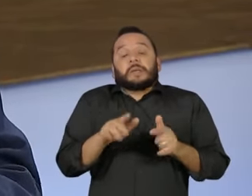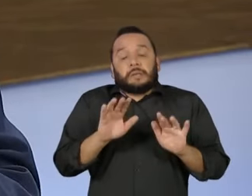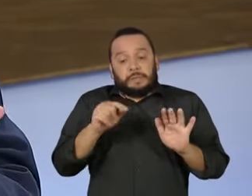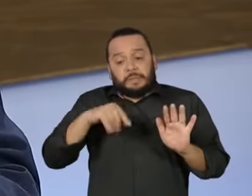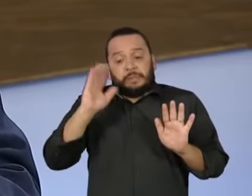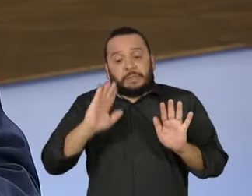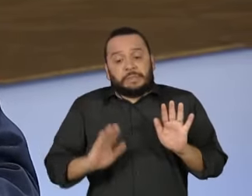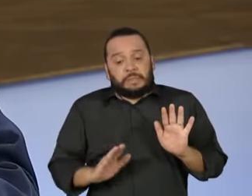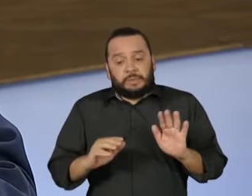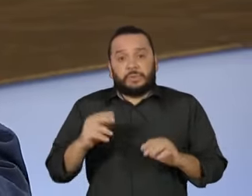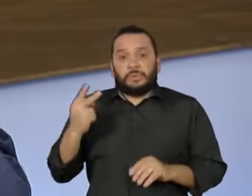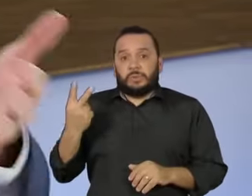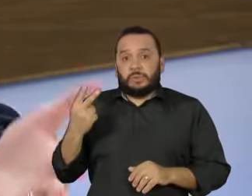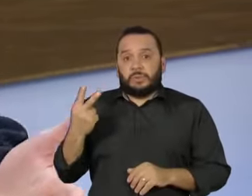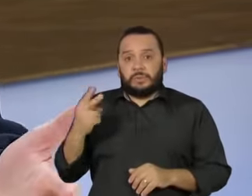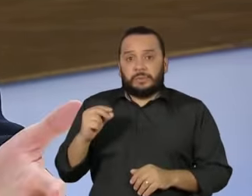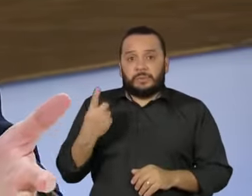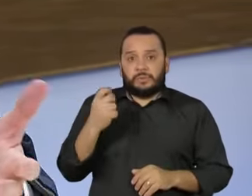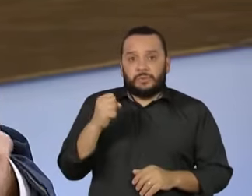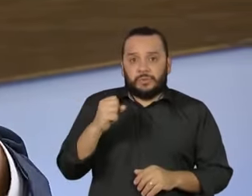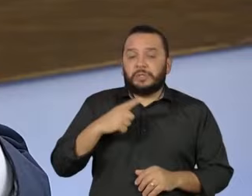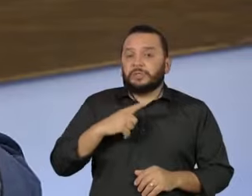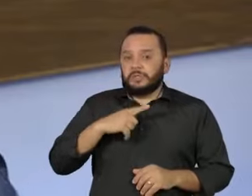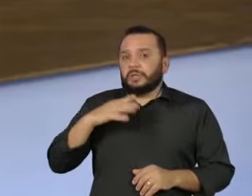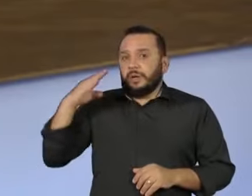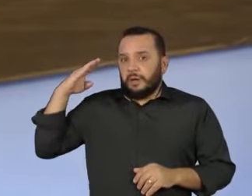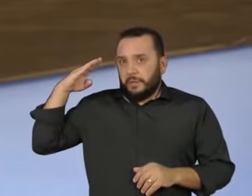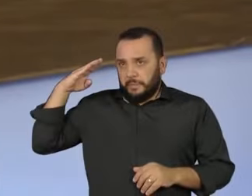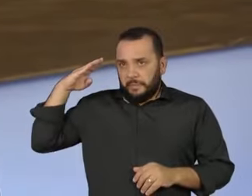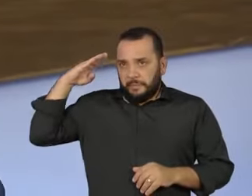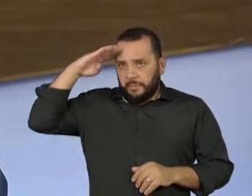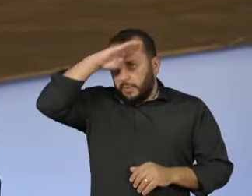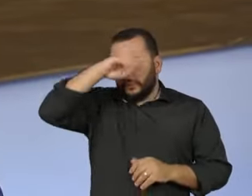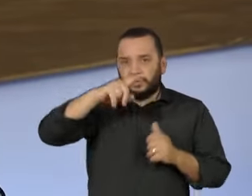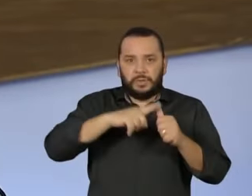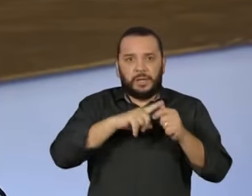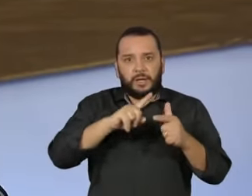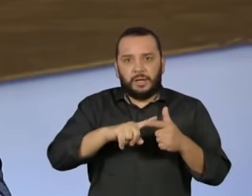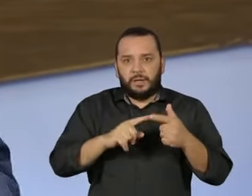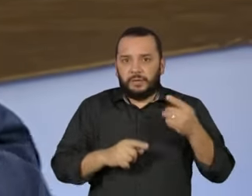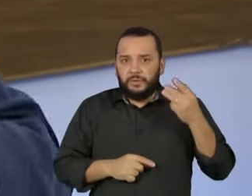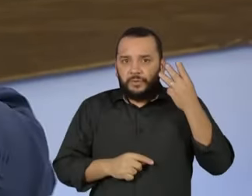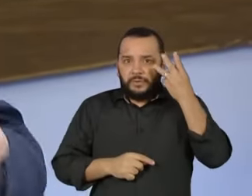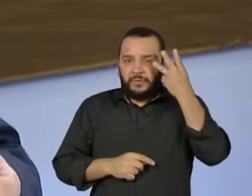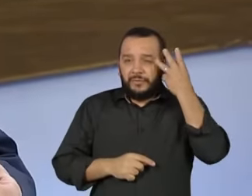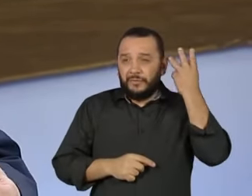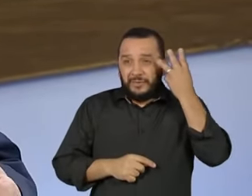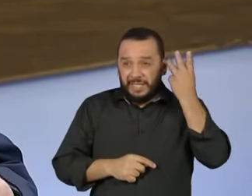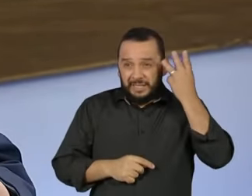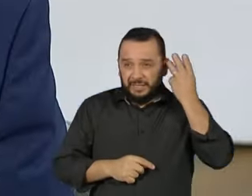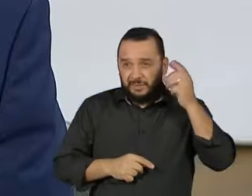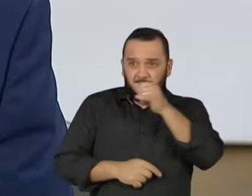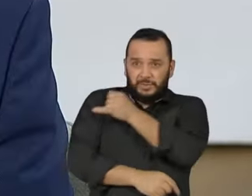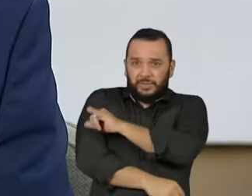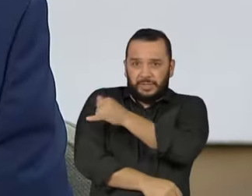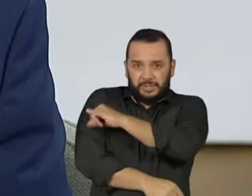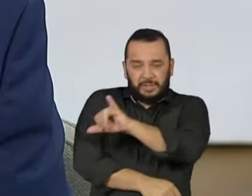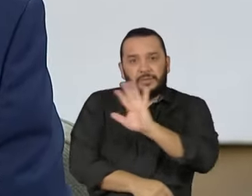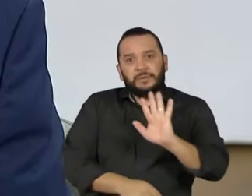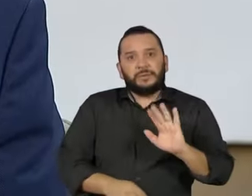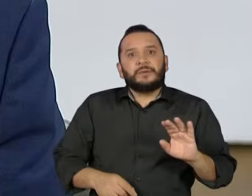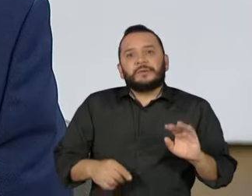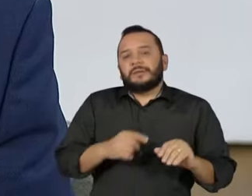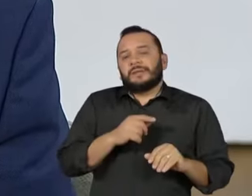veio com Bolsonaro, Witzel no Rio de Janeiro, quer dizer, candidaturas artificiais politicamente, que alugaram partidos políticos.